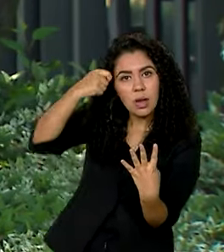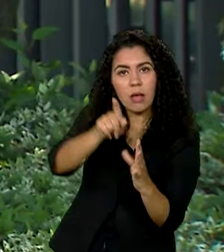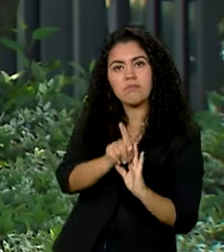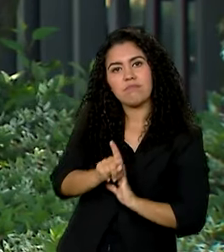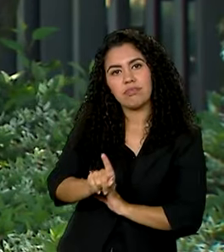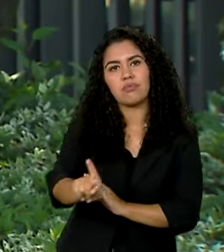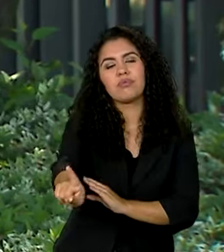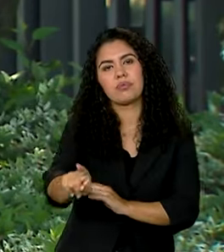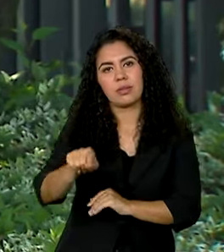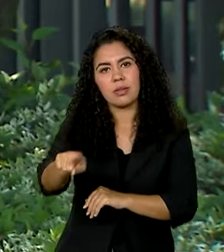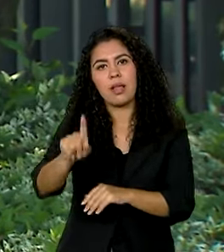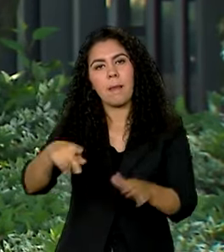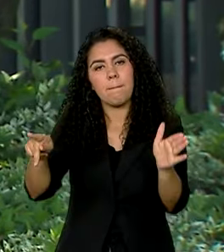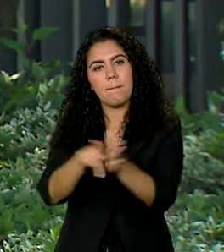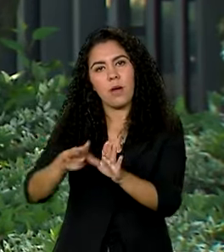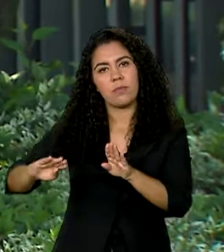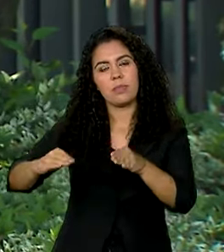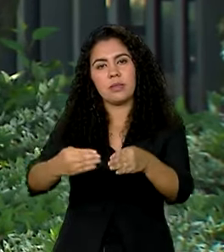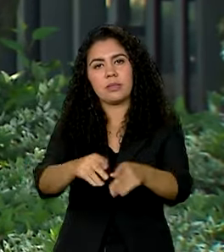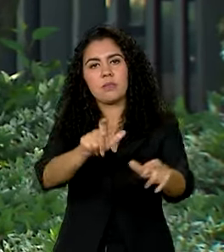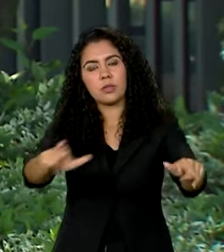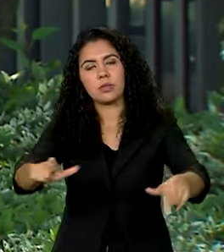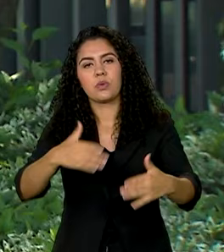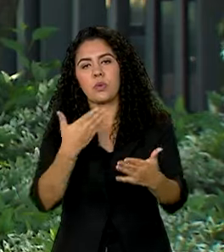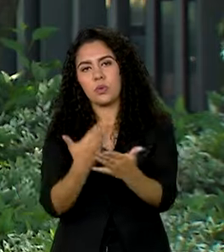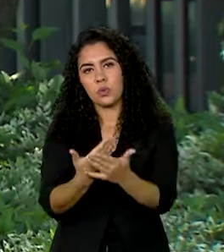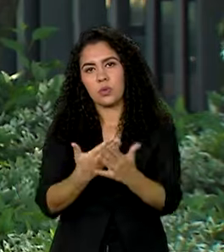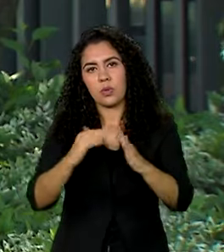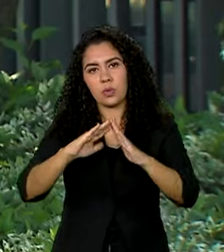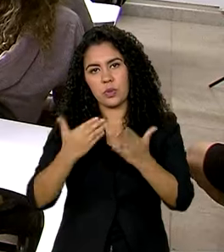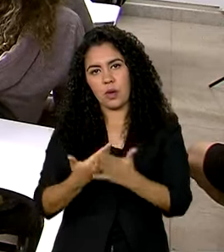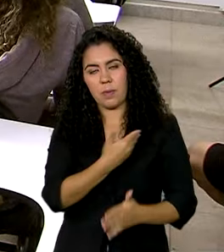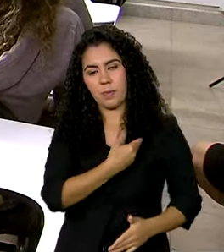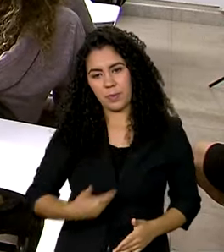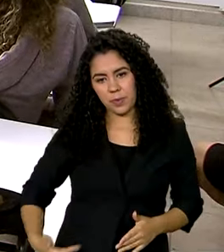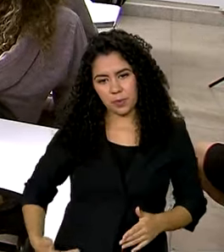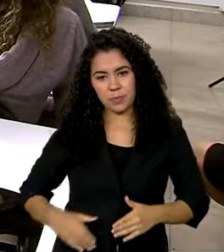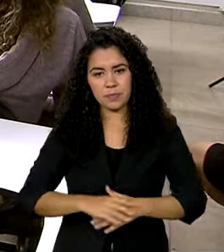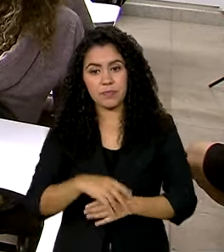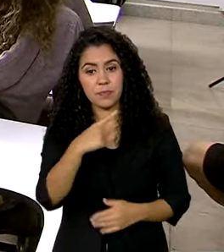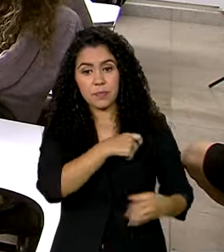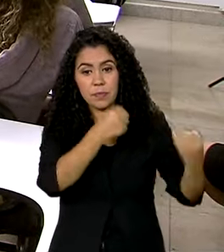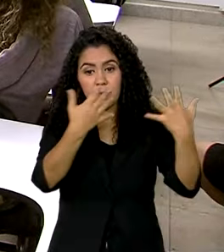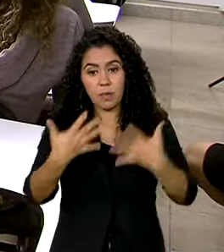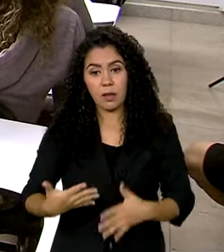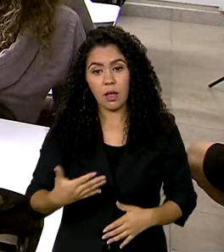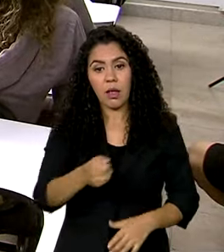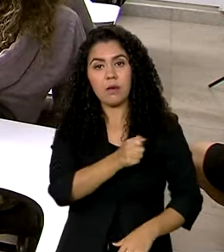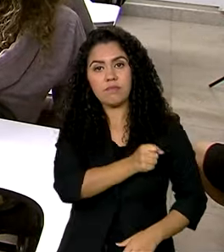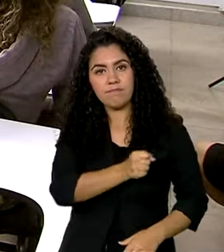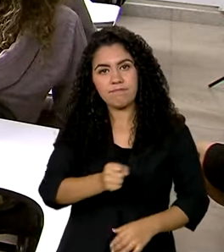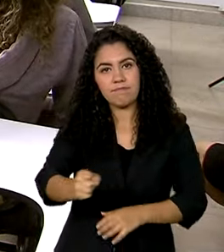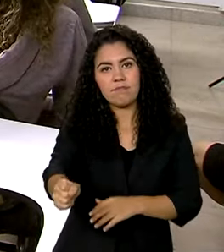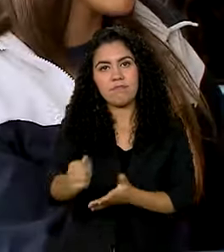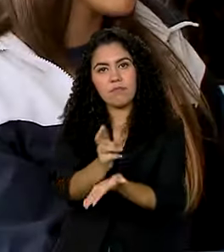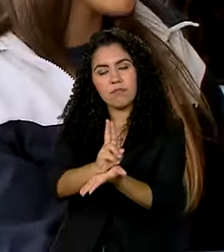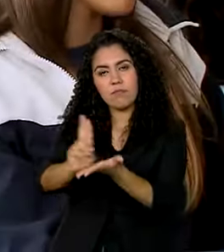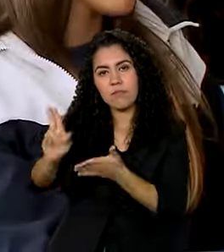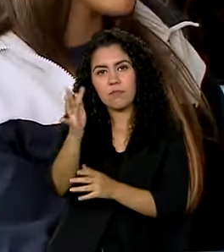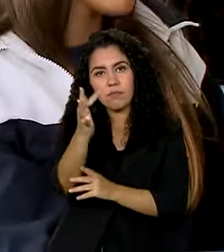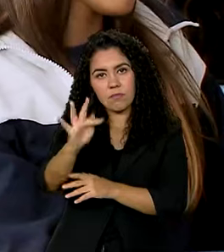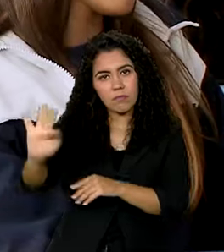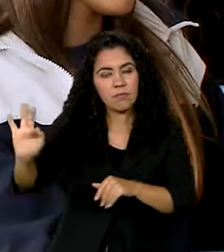vagas reservadas para quem estudou em escola pública. O ingresso em universidades federais de